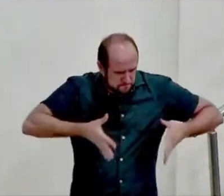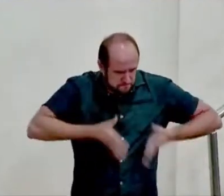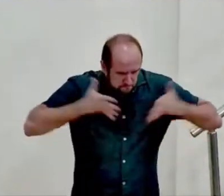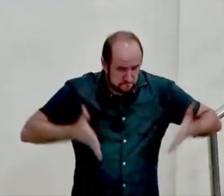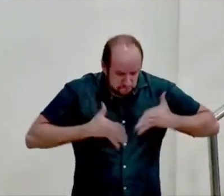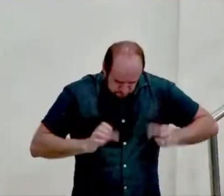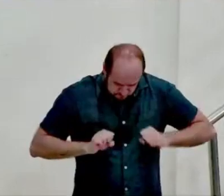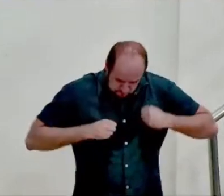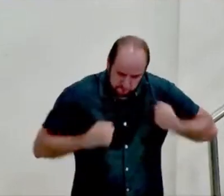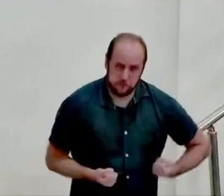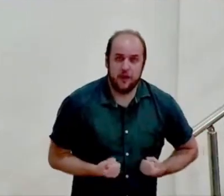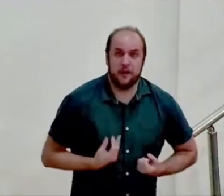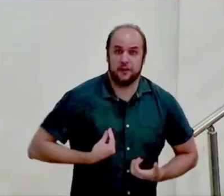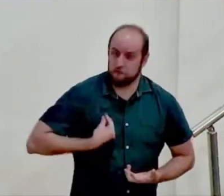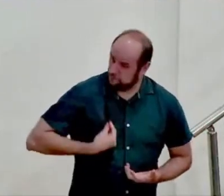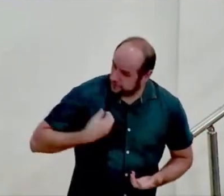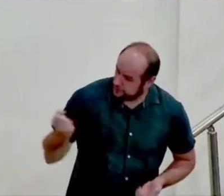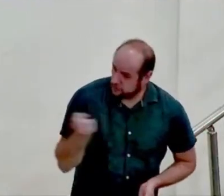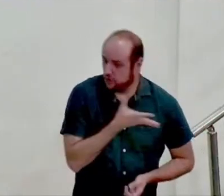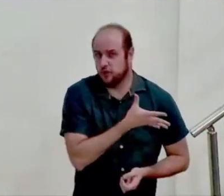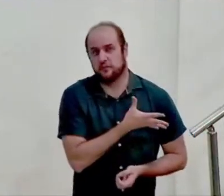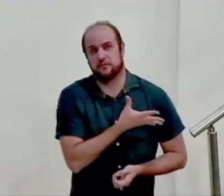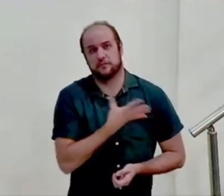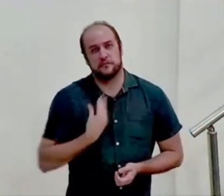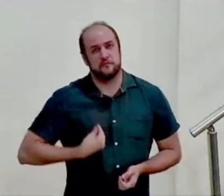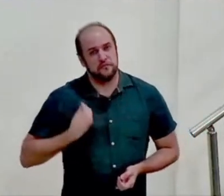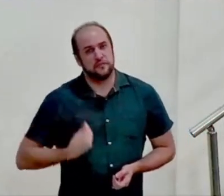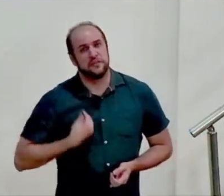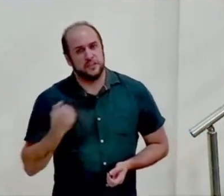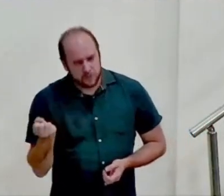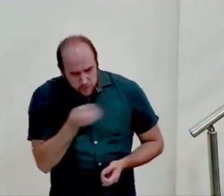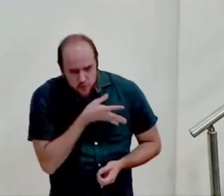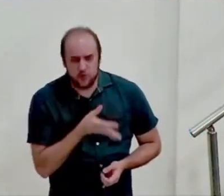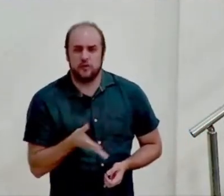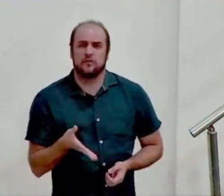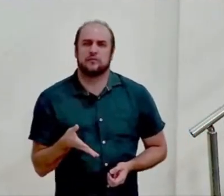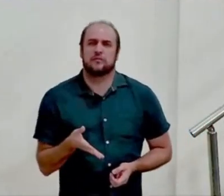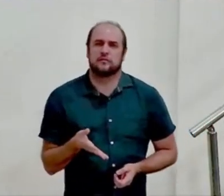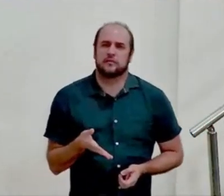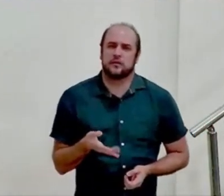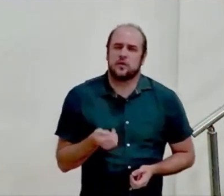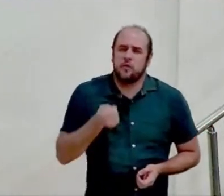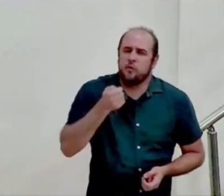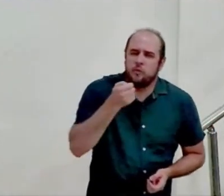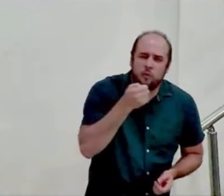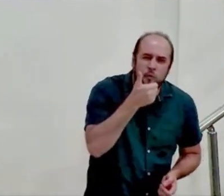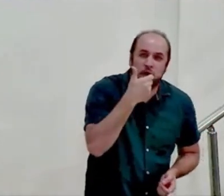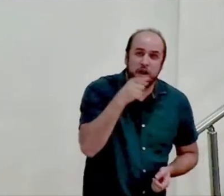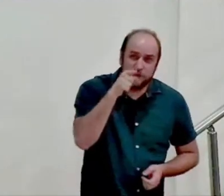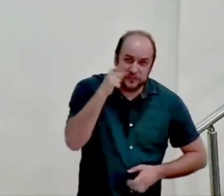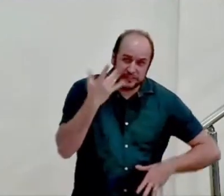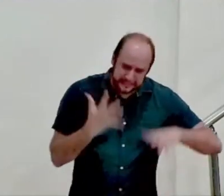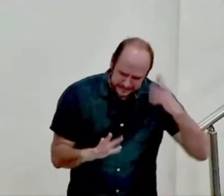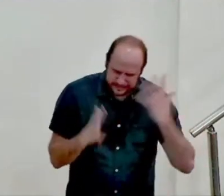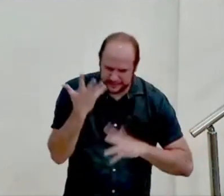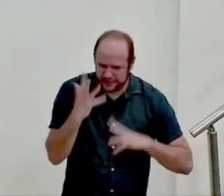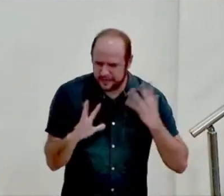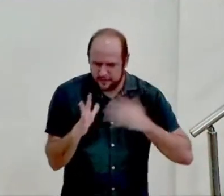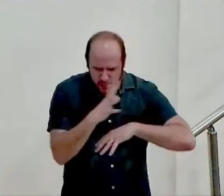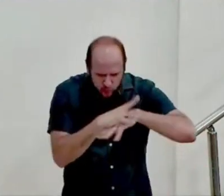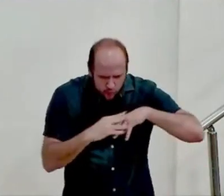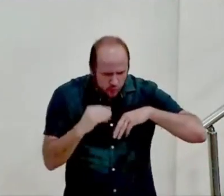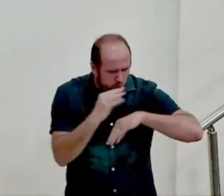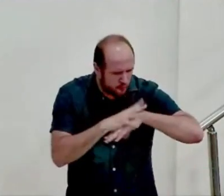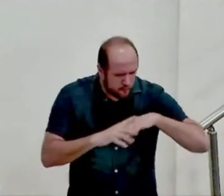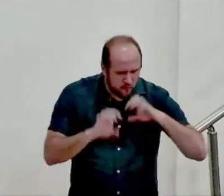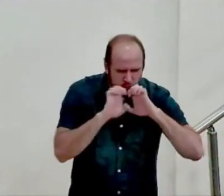a viver uma nova vida a viver em novidade de vida e quase quando você está celebrando o grande conforto do Evangelho